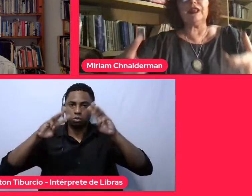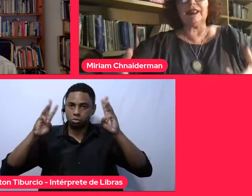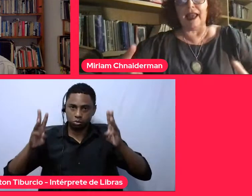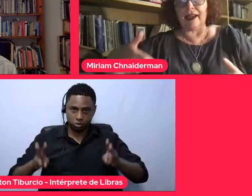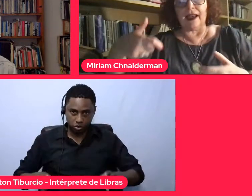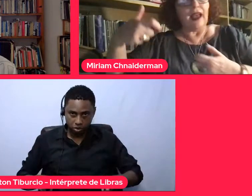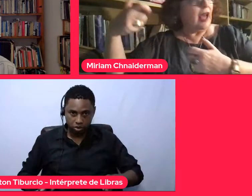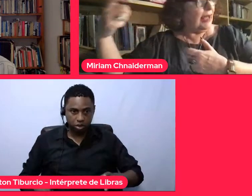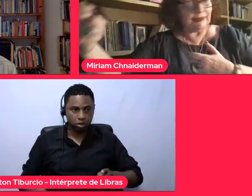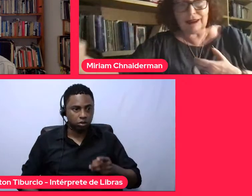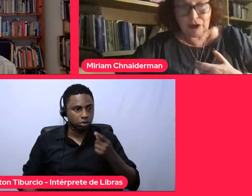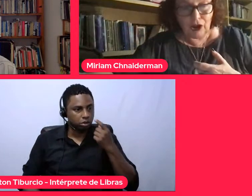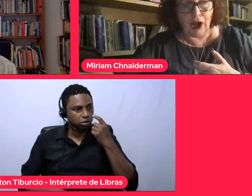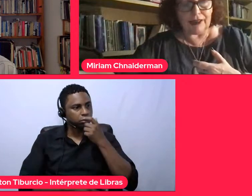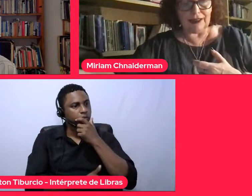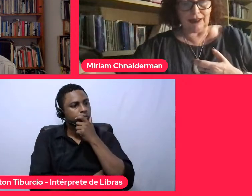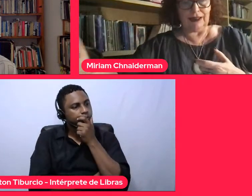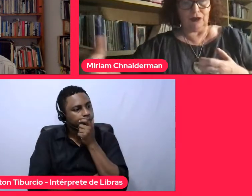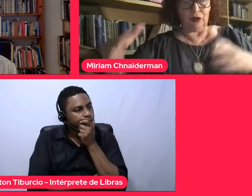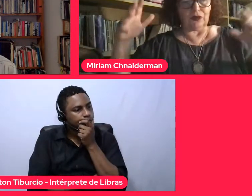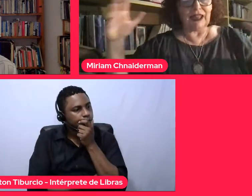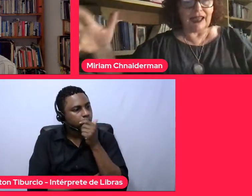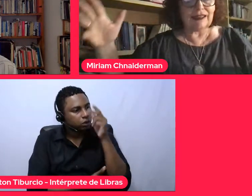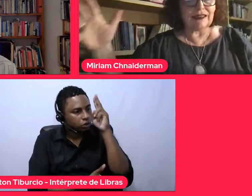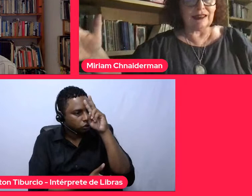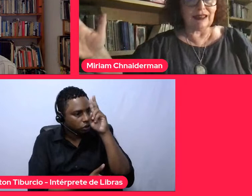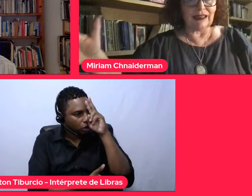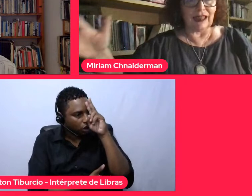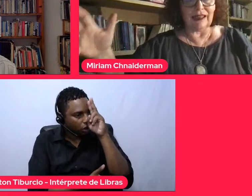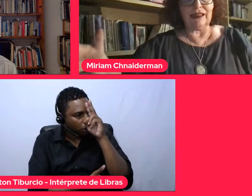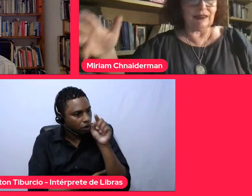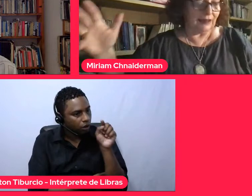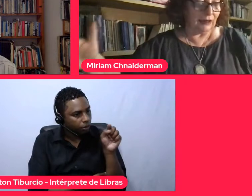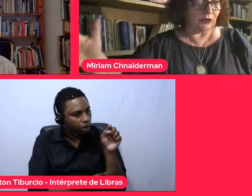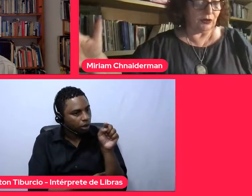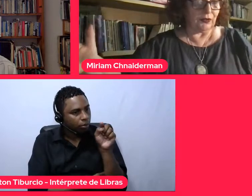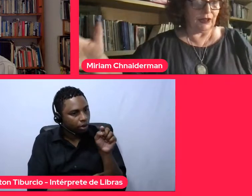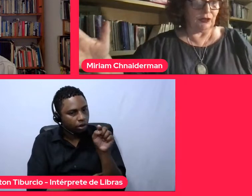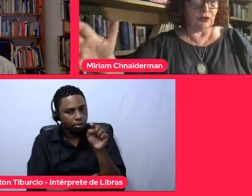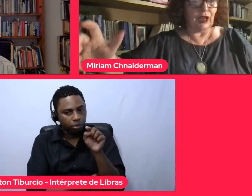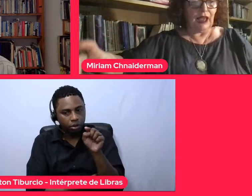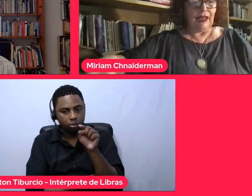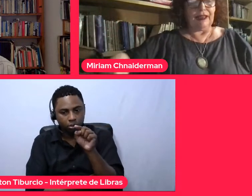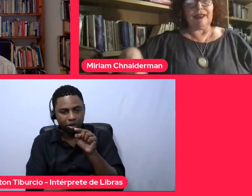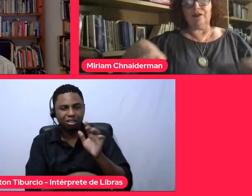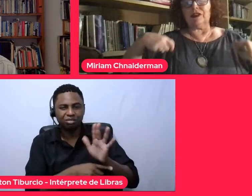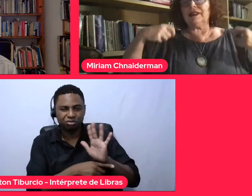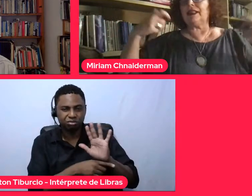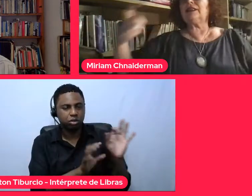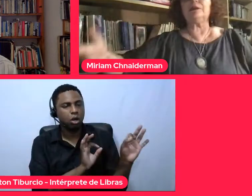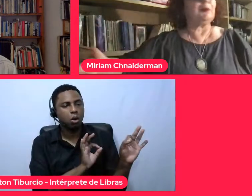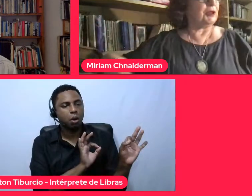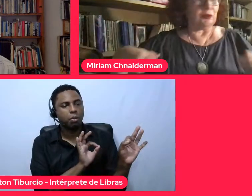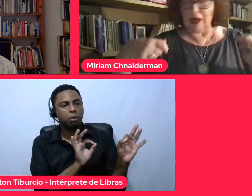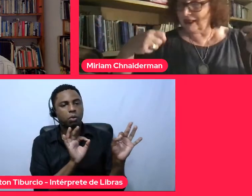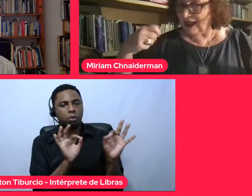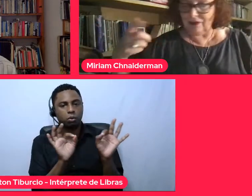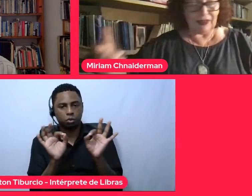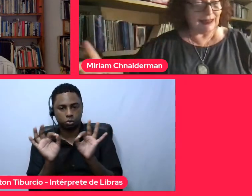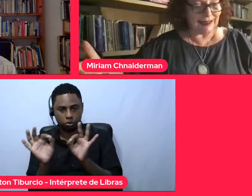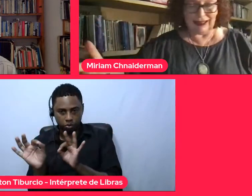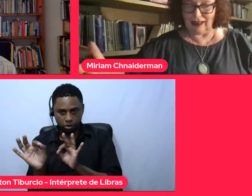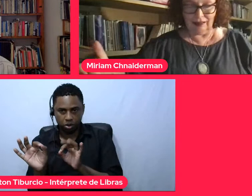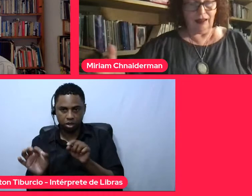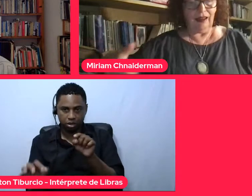considera as histórias que são contadas naqueles lindos vídeos, em que você se põe numa